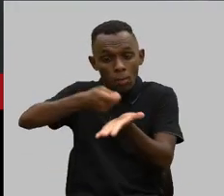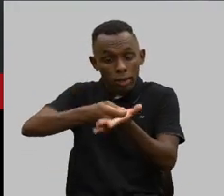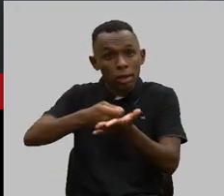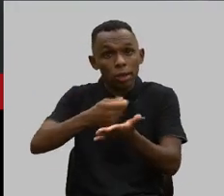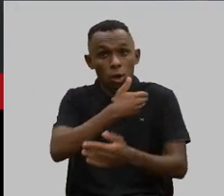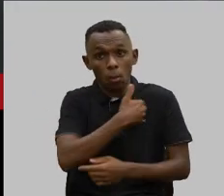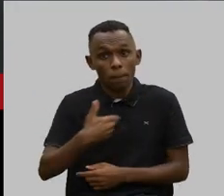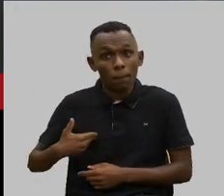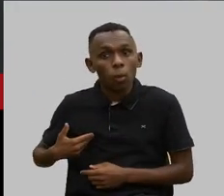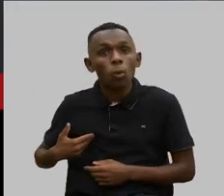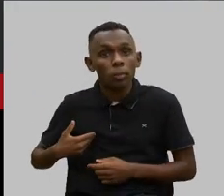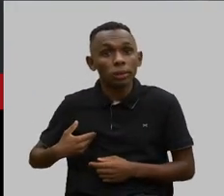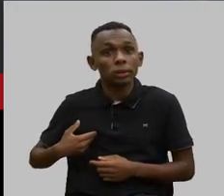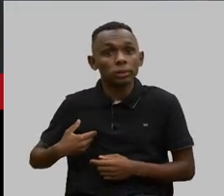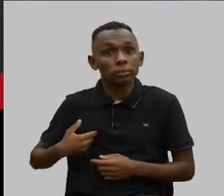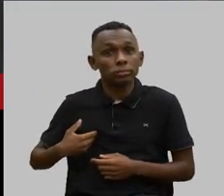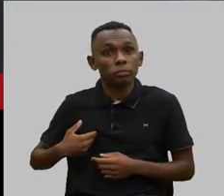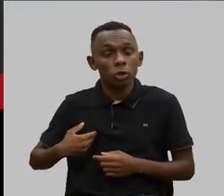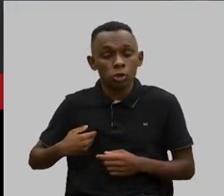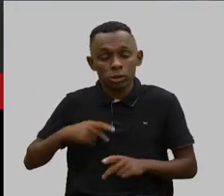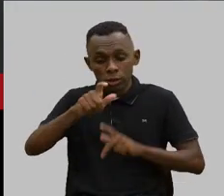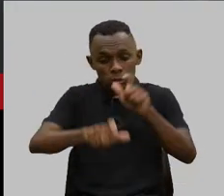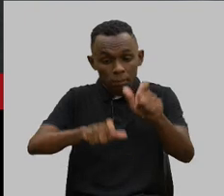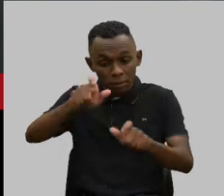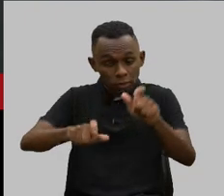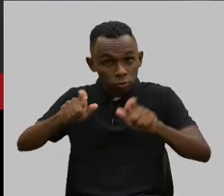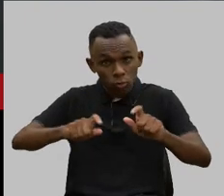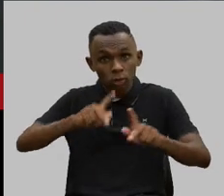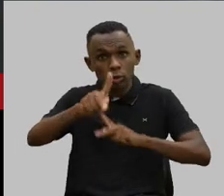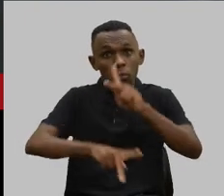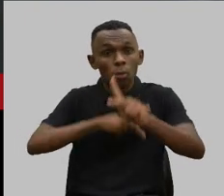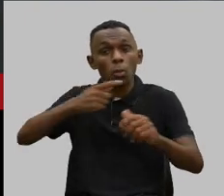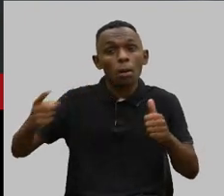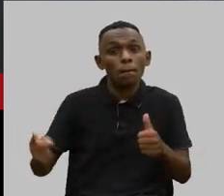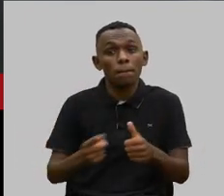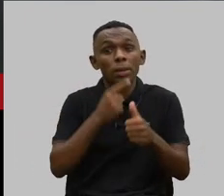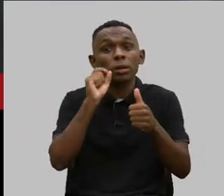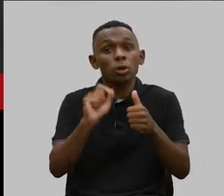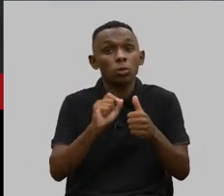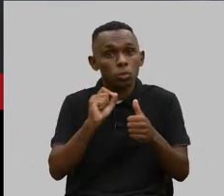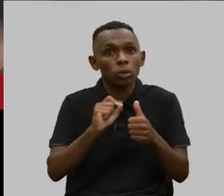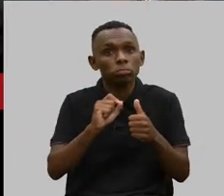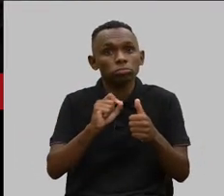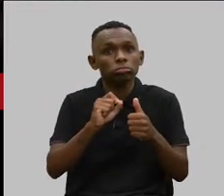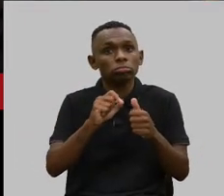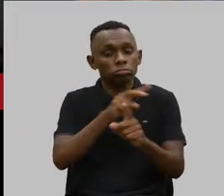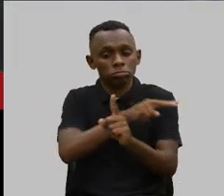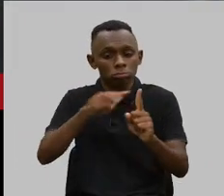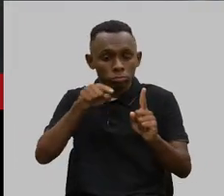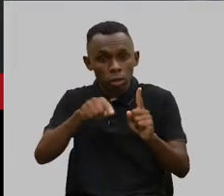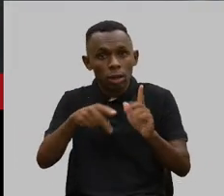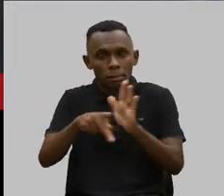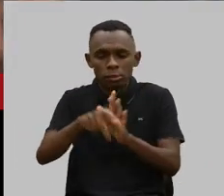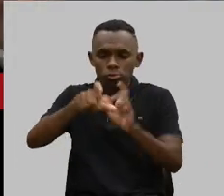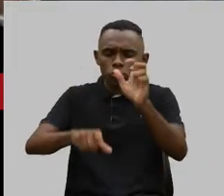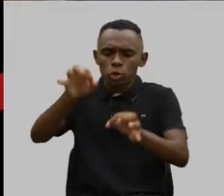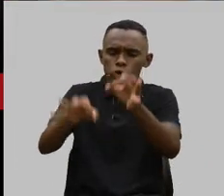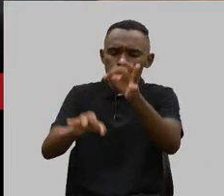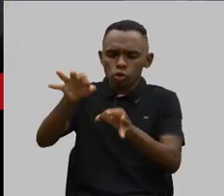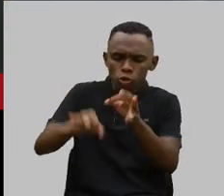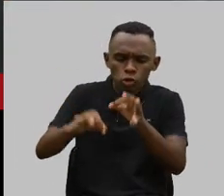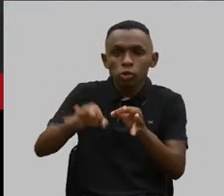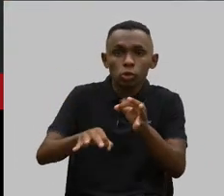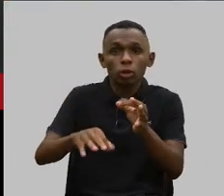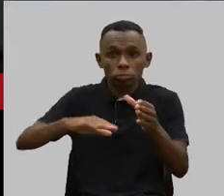interesse social para ser o primeiro a ser olhado quando o Judiciário aprecia, quando a